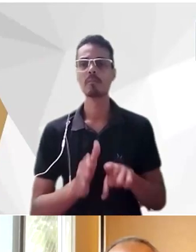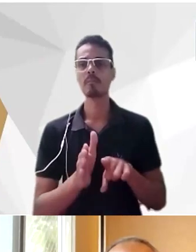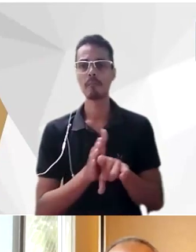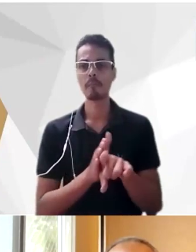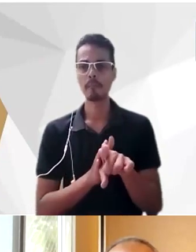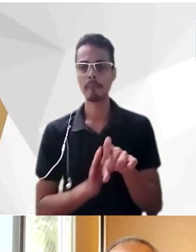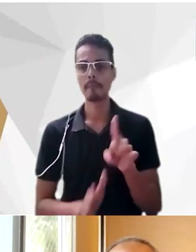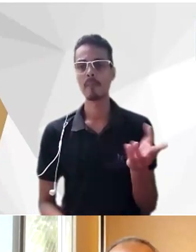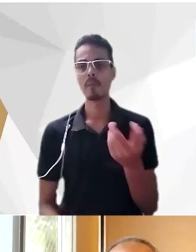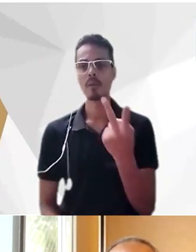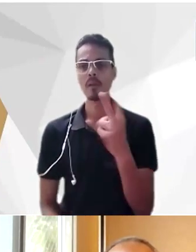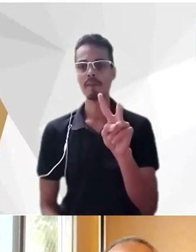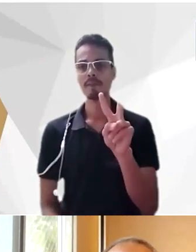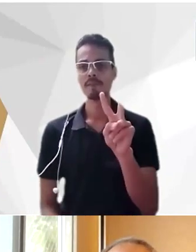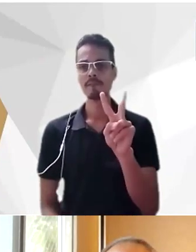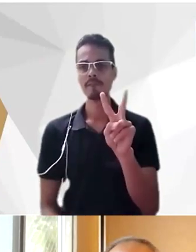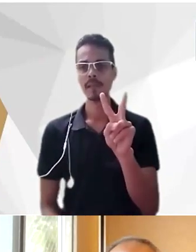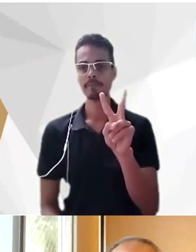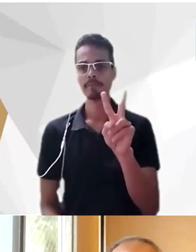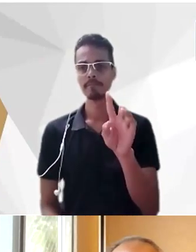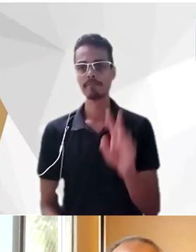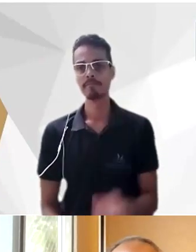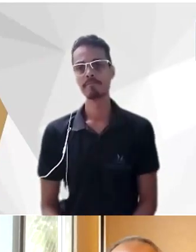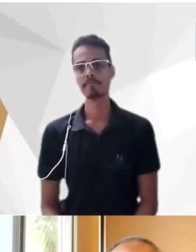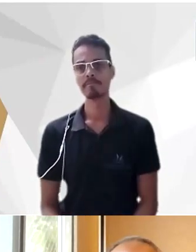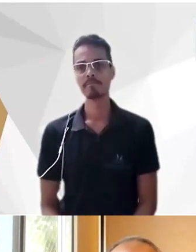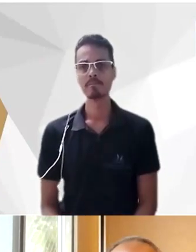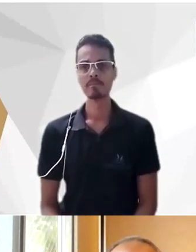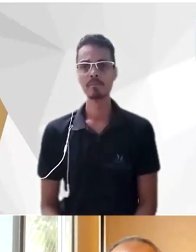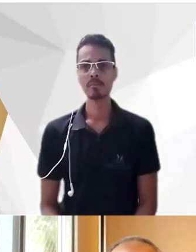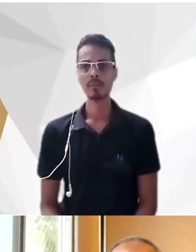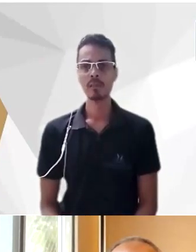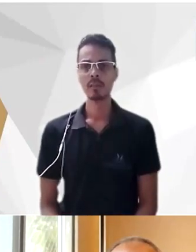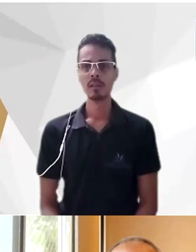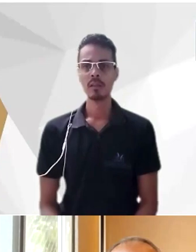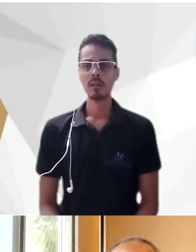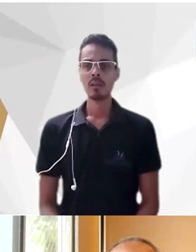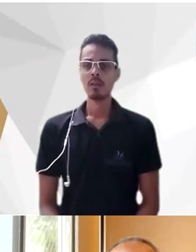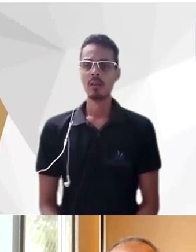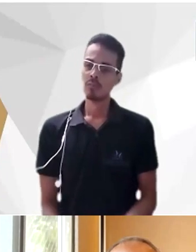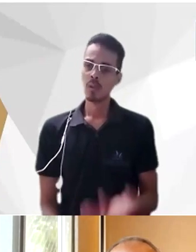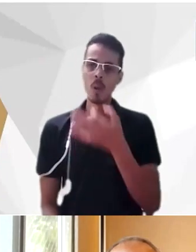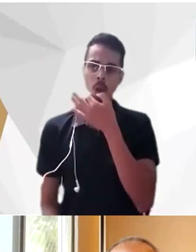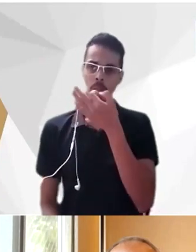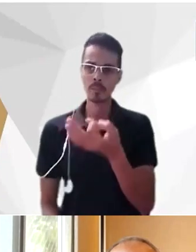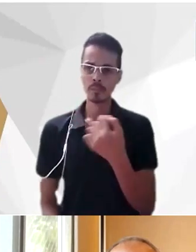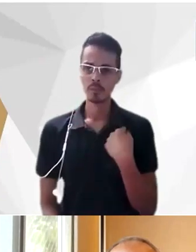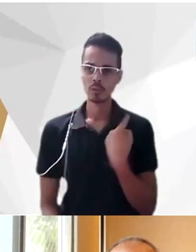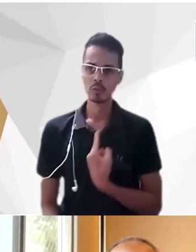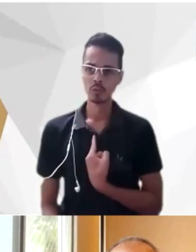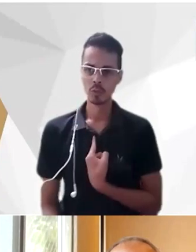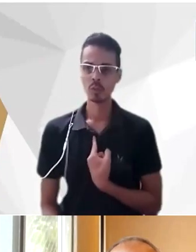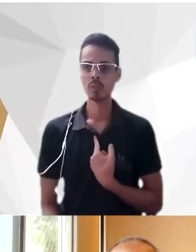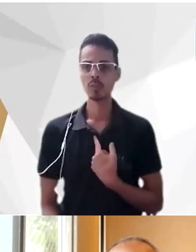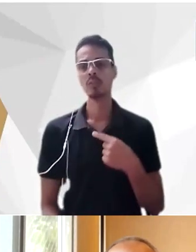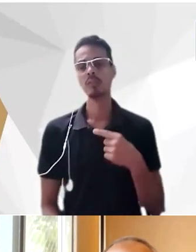Ricardo é se na visão dos senhores ainda somos muito devedores de Silvio Romero na